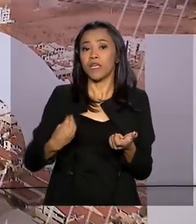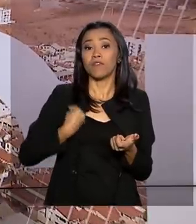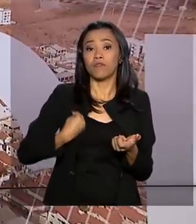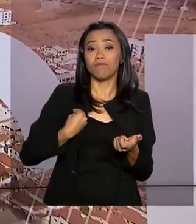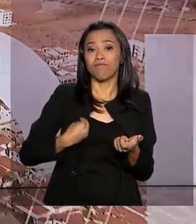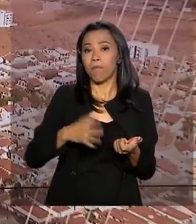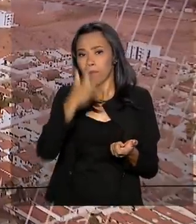entre as vítimas.